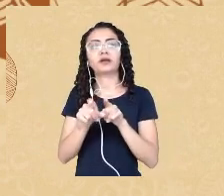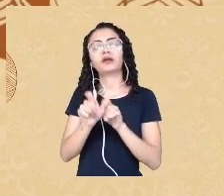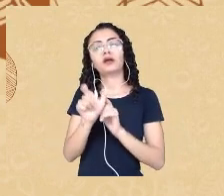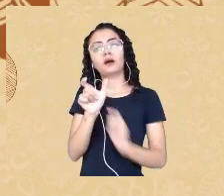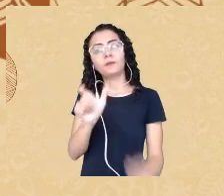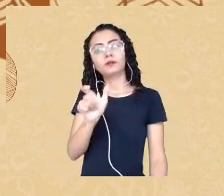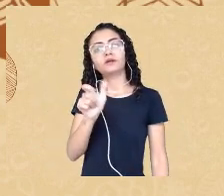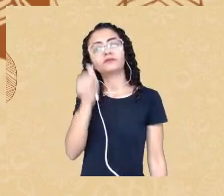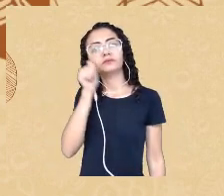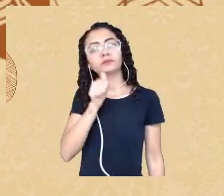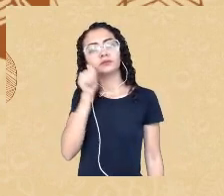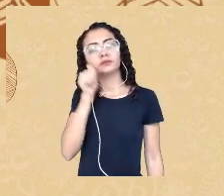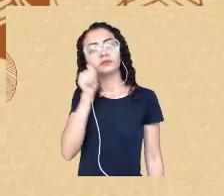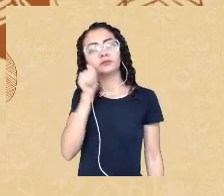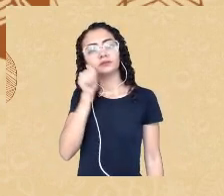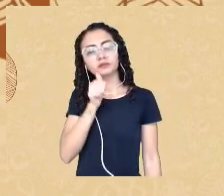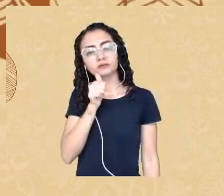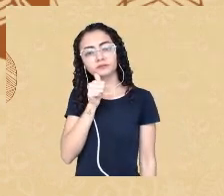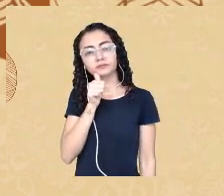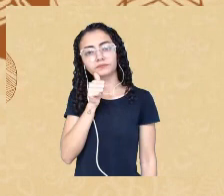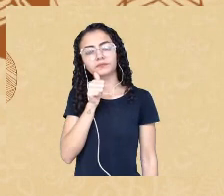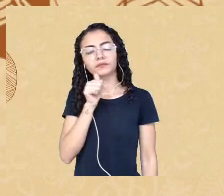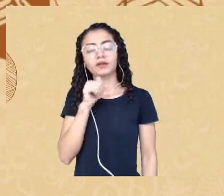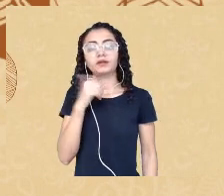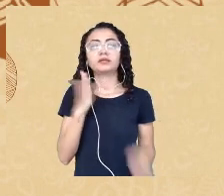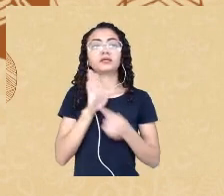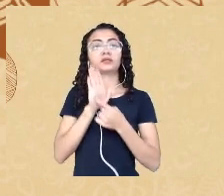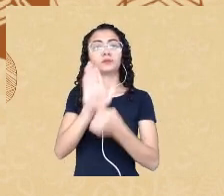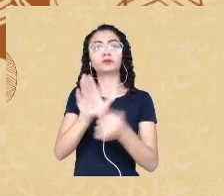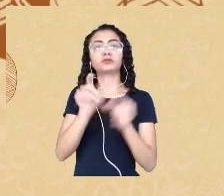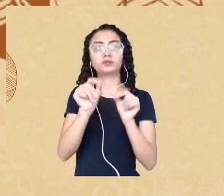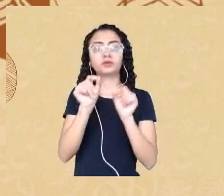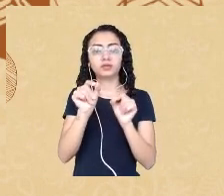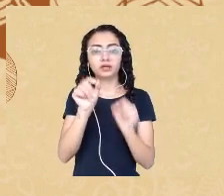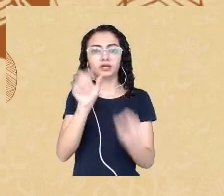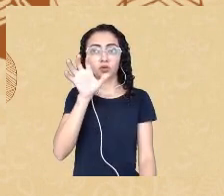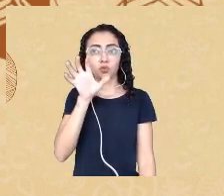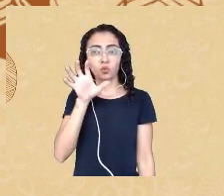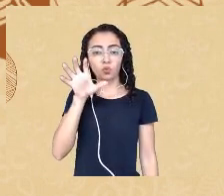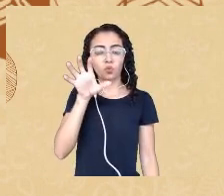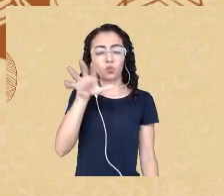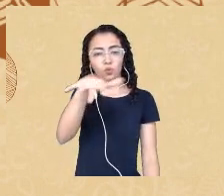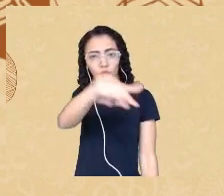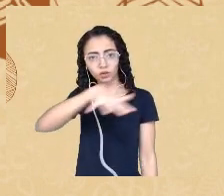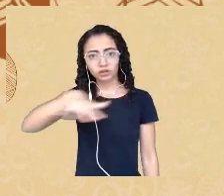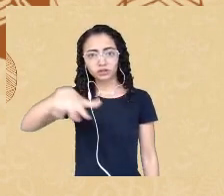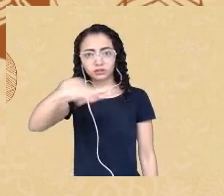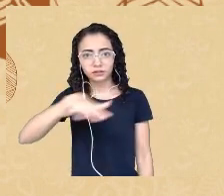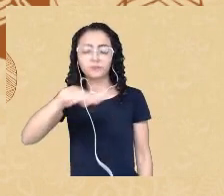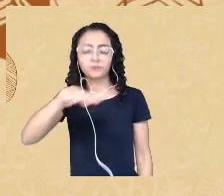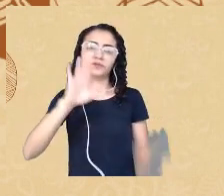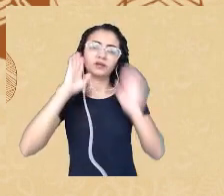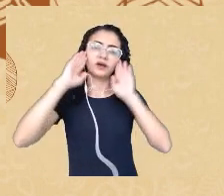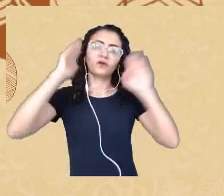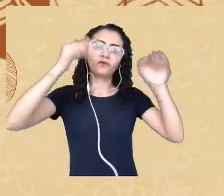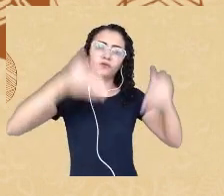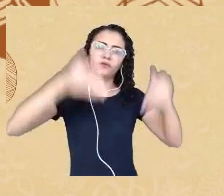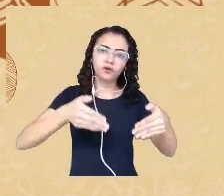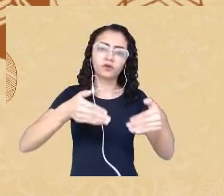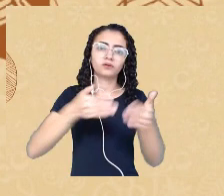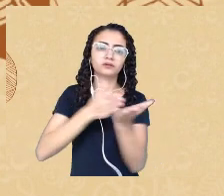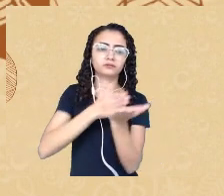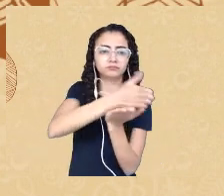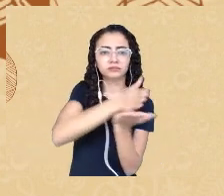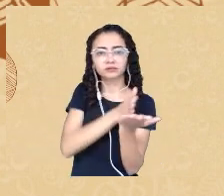representação demográfica muito vinculante ainda a uma lógica binária acerca do sexo